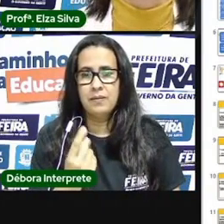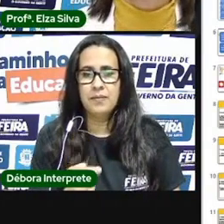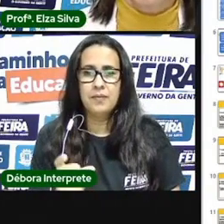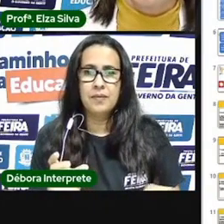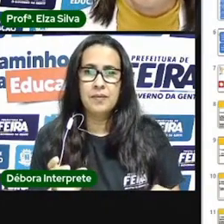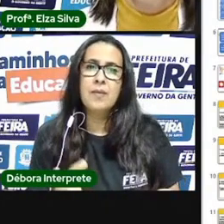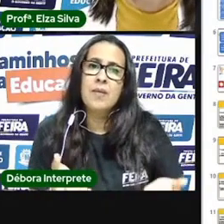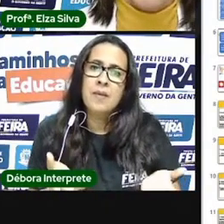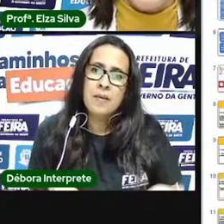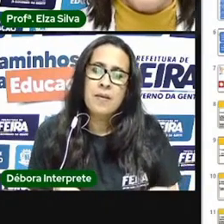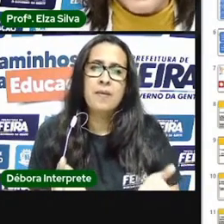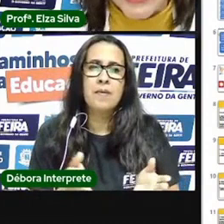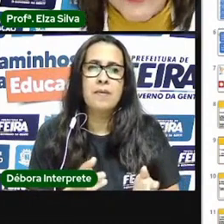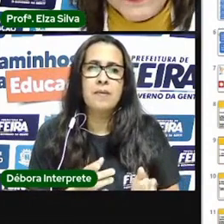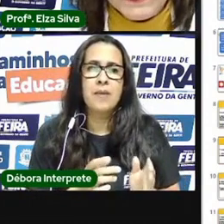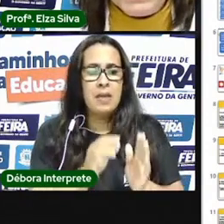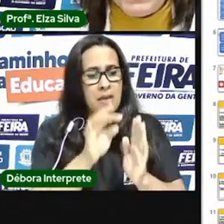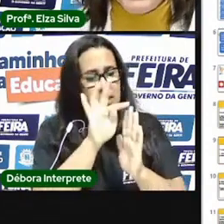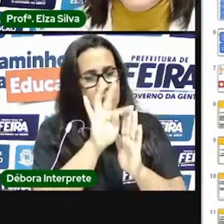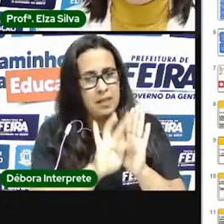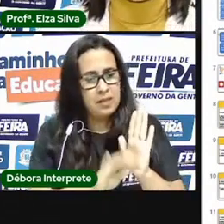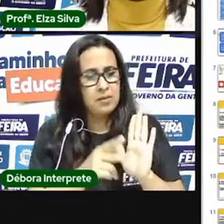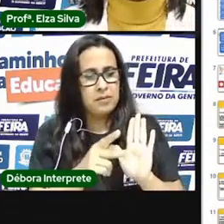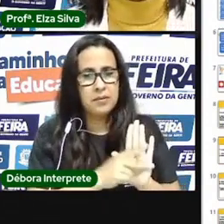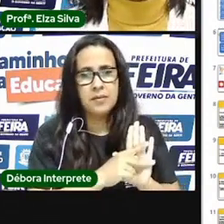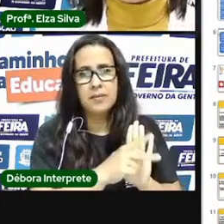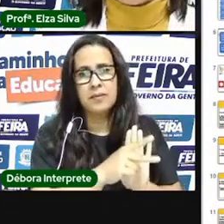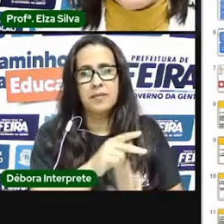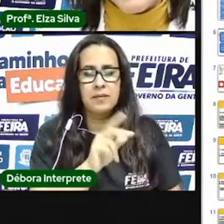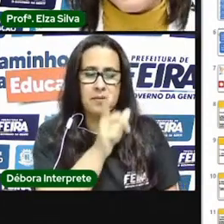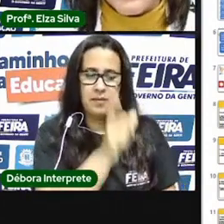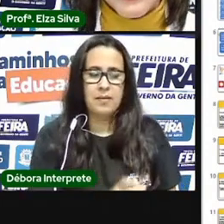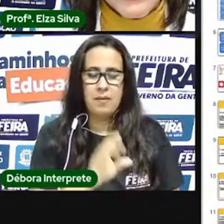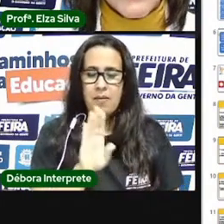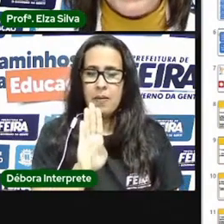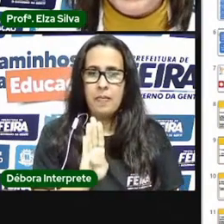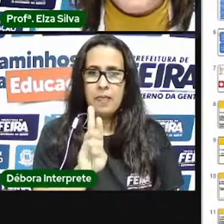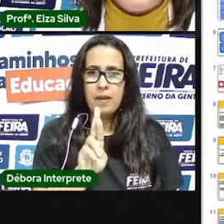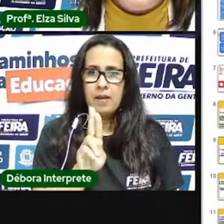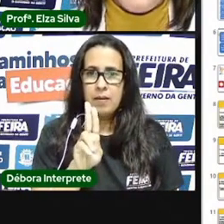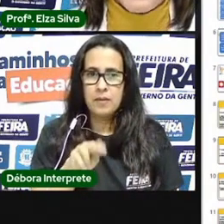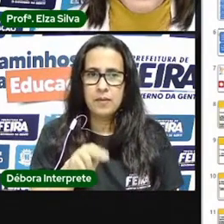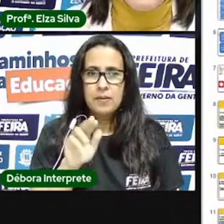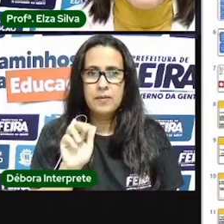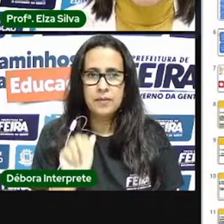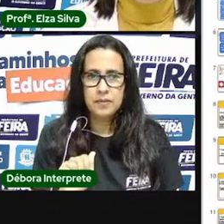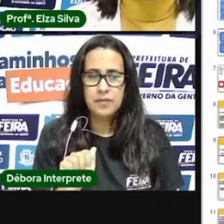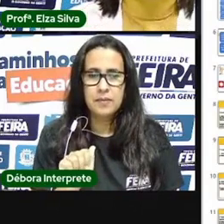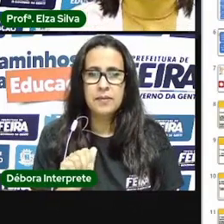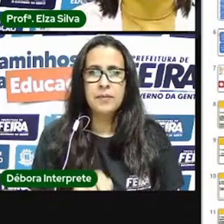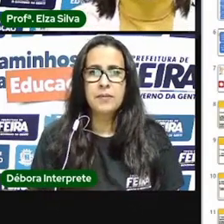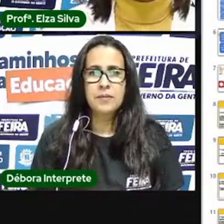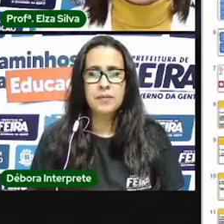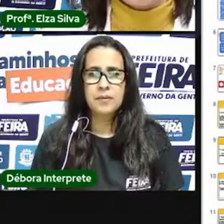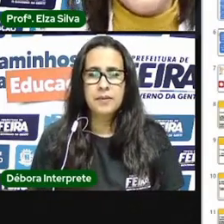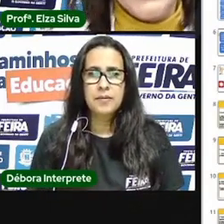Somos um só, de Bruna E. Então, meus queridos estudantes. Eu